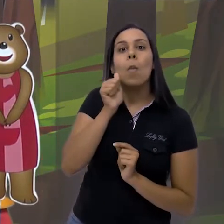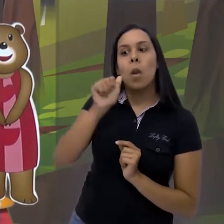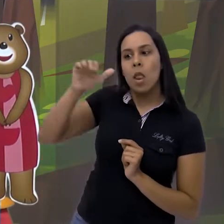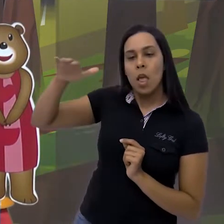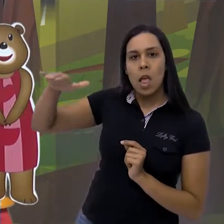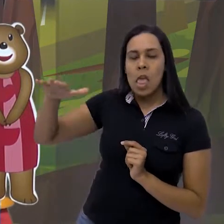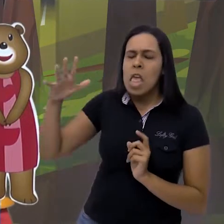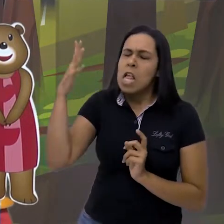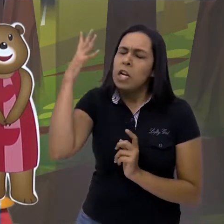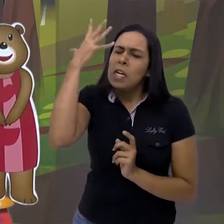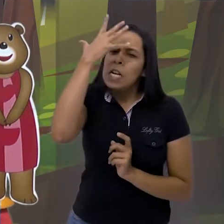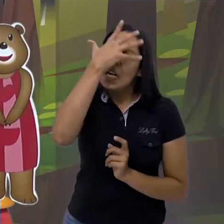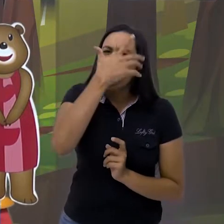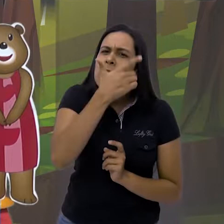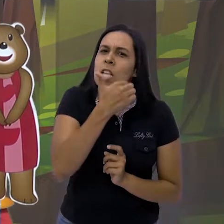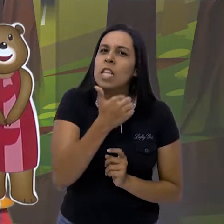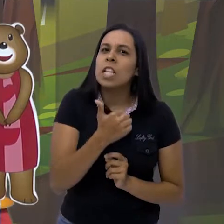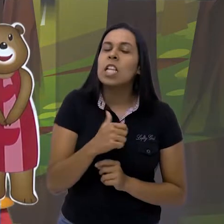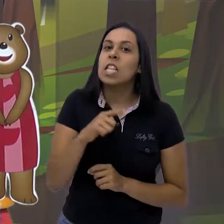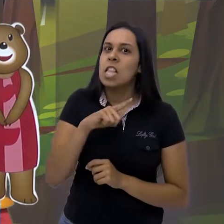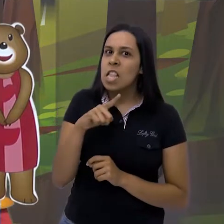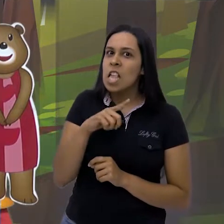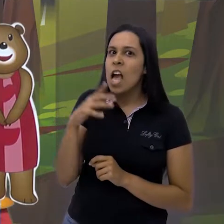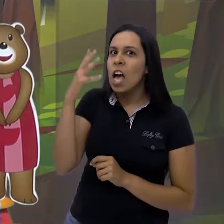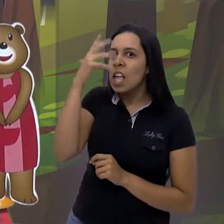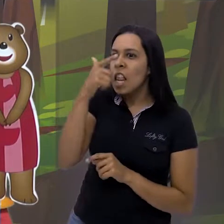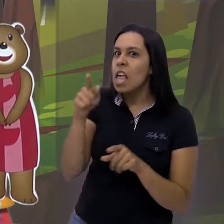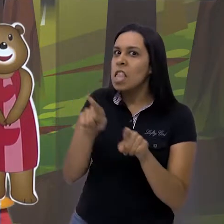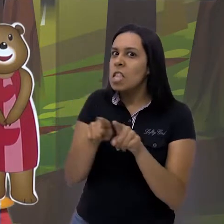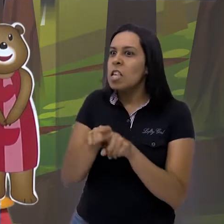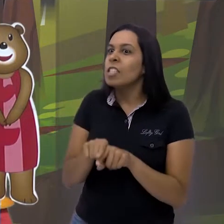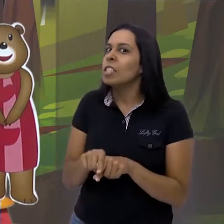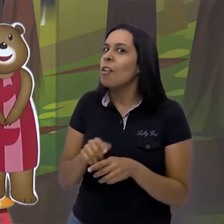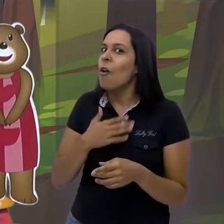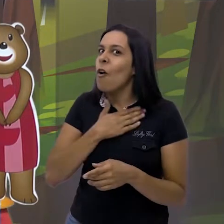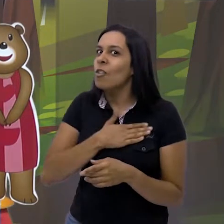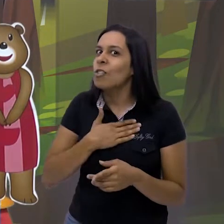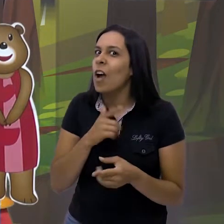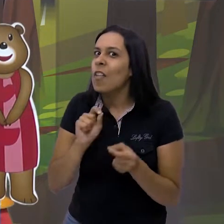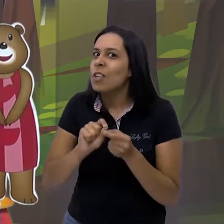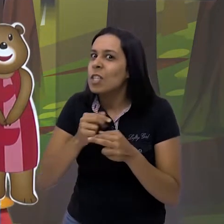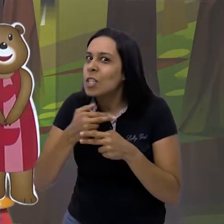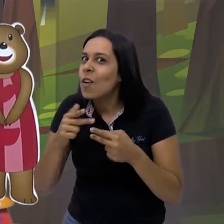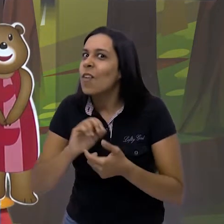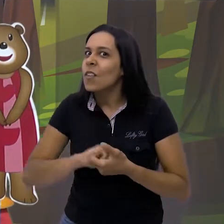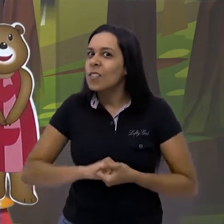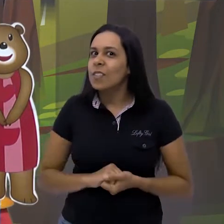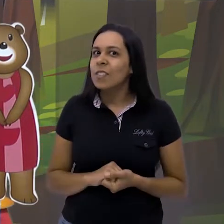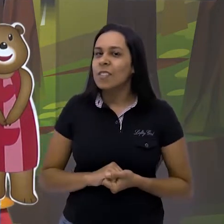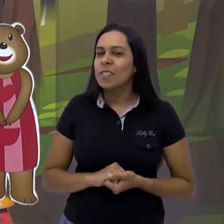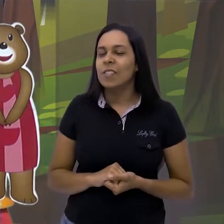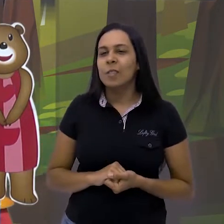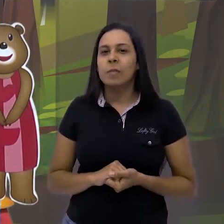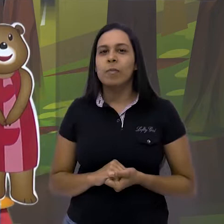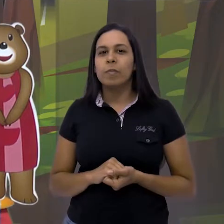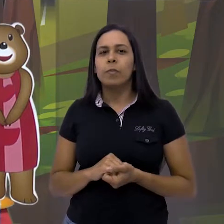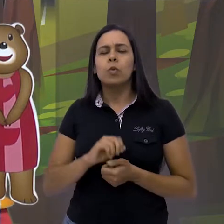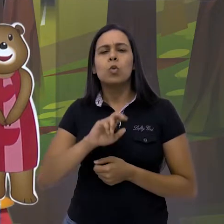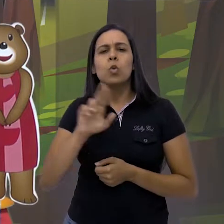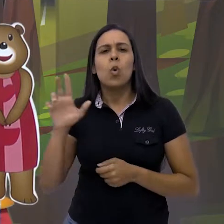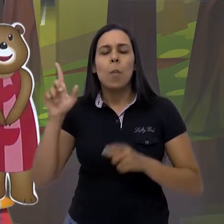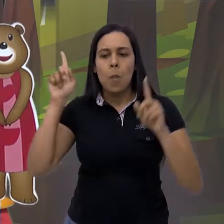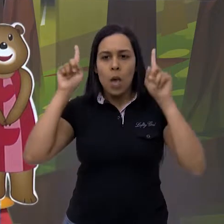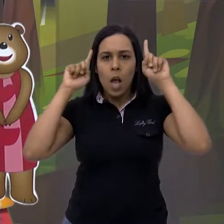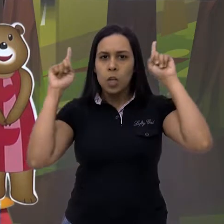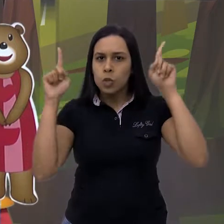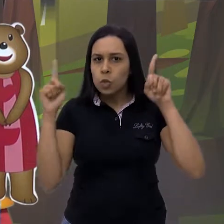tão linda, o que tinha de linda, tinha de sapeca. Ela se chamava caixinhos dourados, por